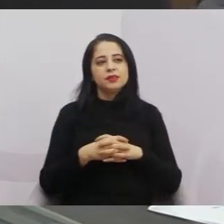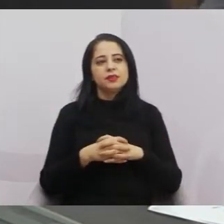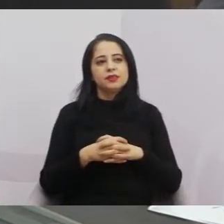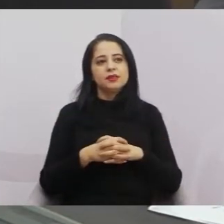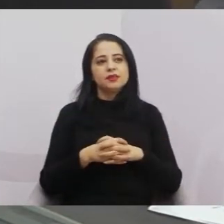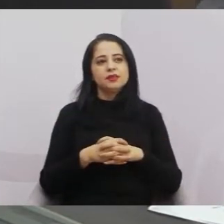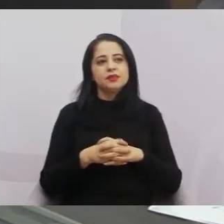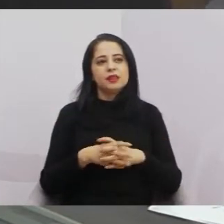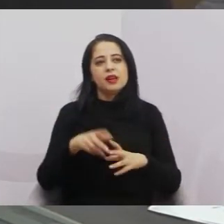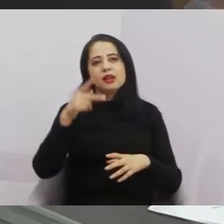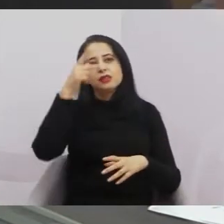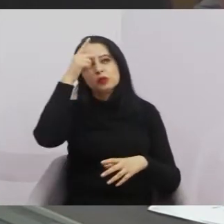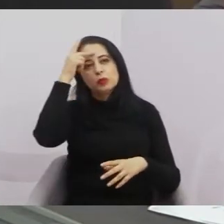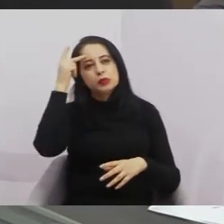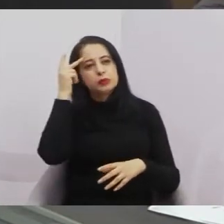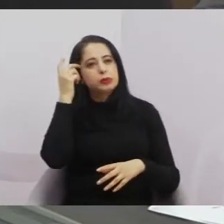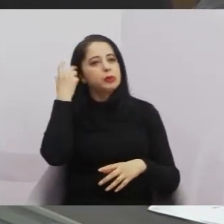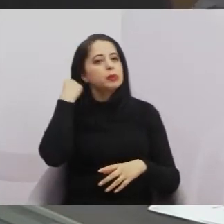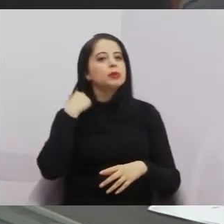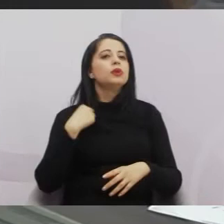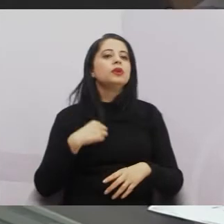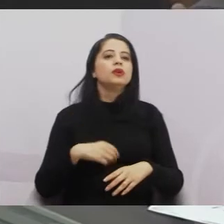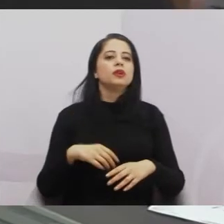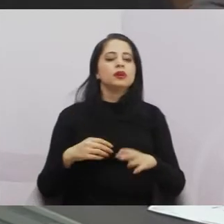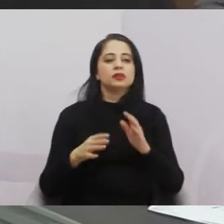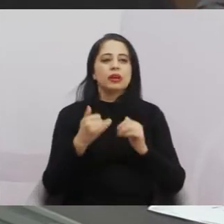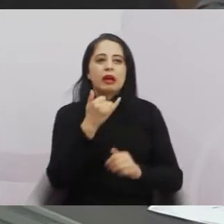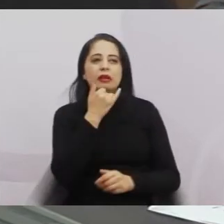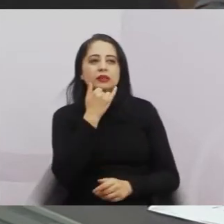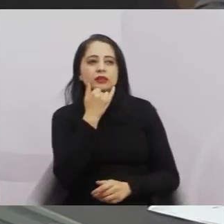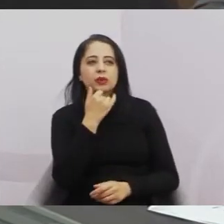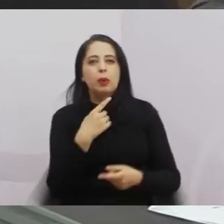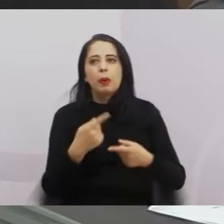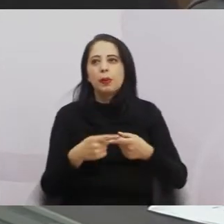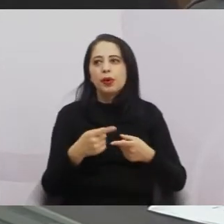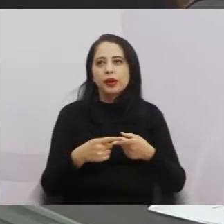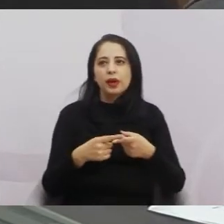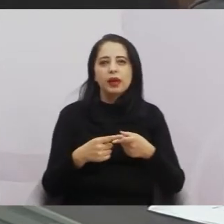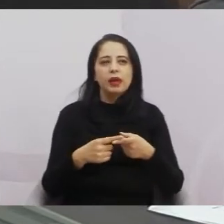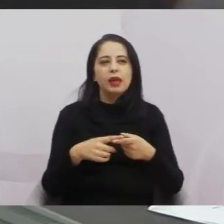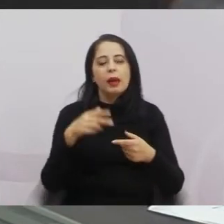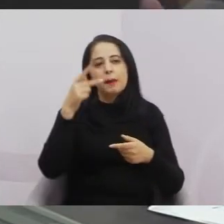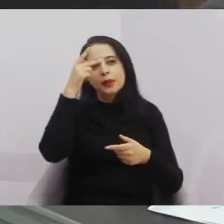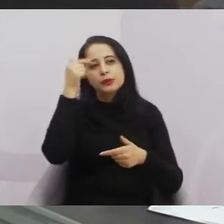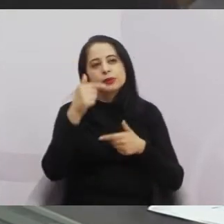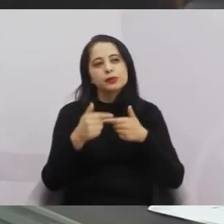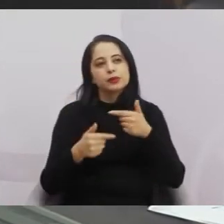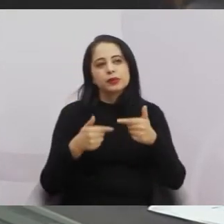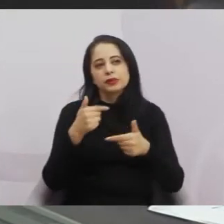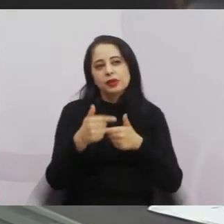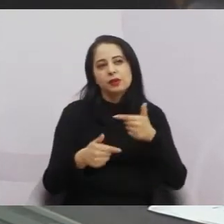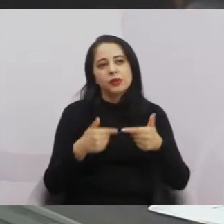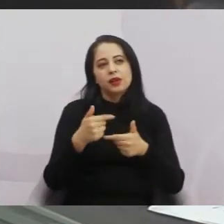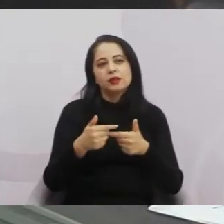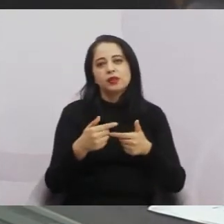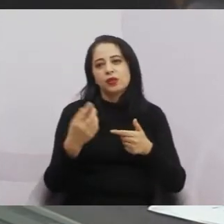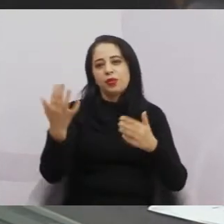que o pessoal do comércio, o trabalhador vai sair do emprego para vir aqui, não existe.